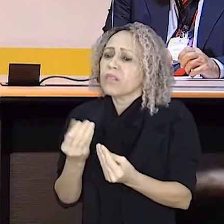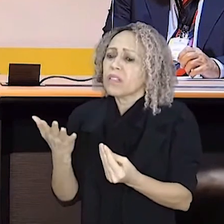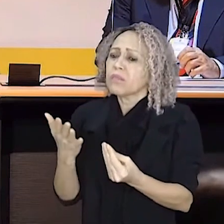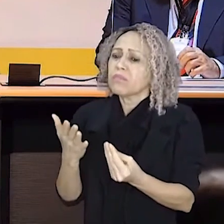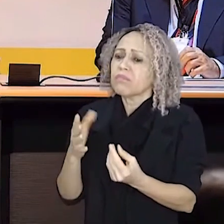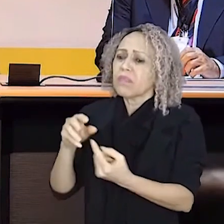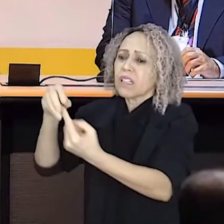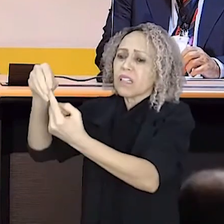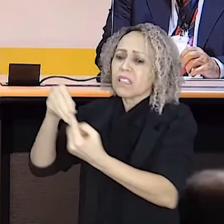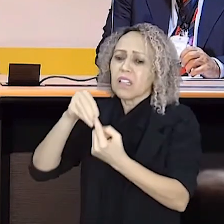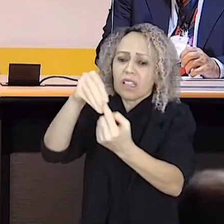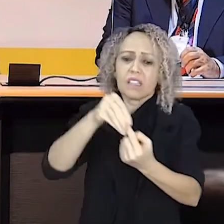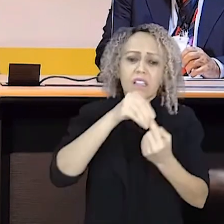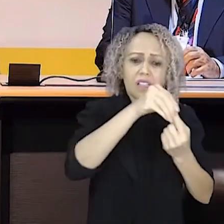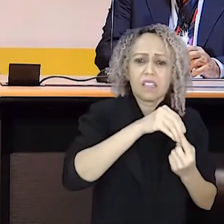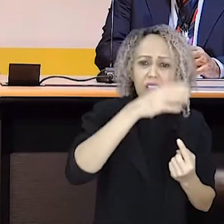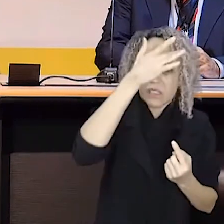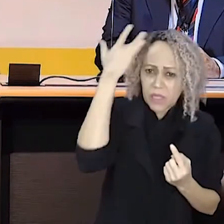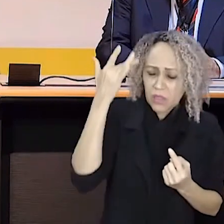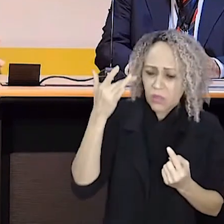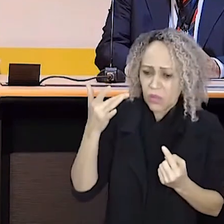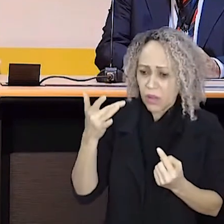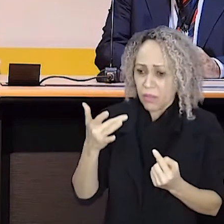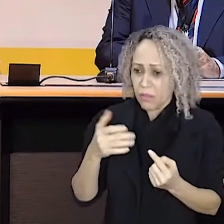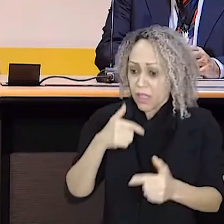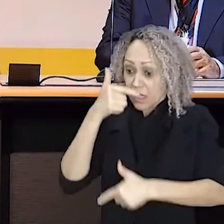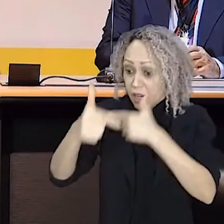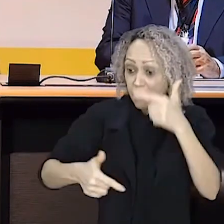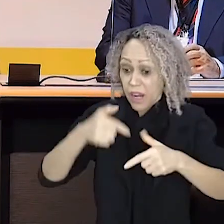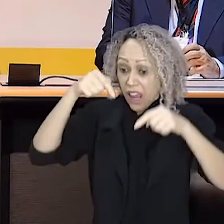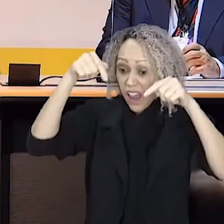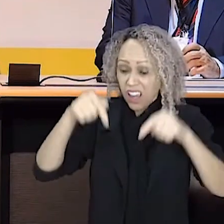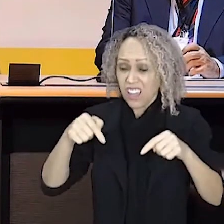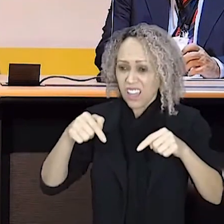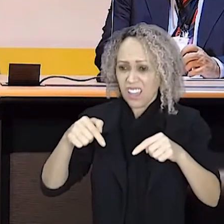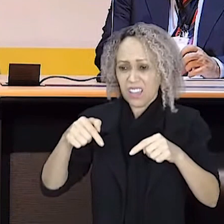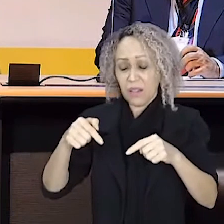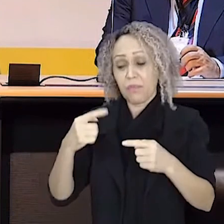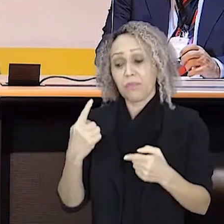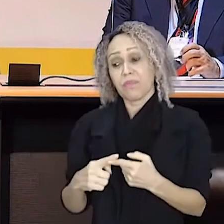com as condições que o setor público está oferecendo. São 7 anos sem reajuste.